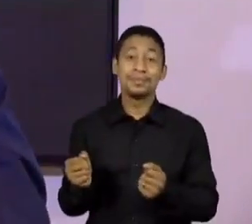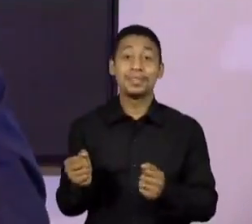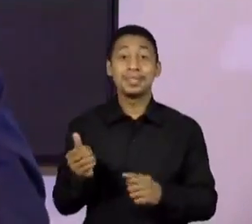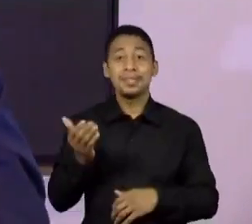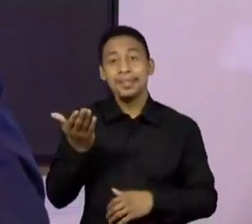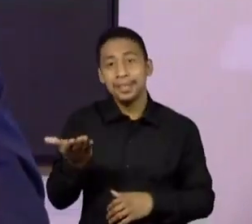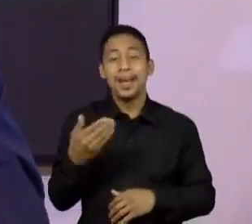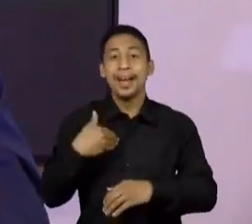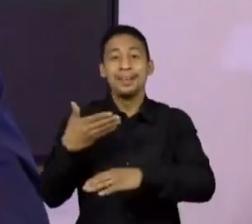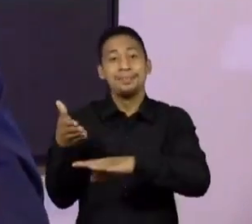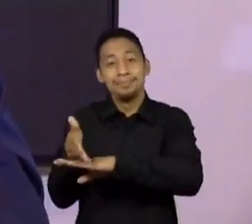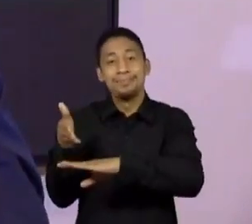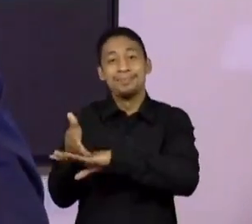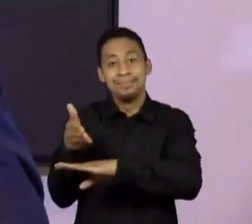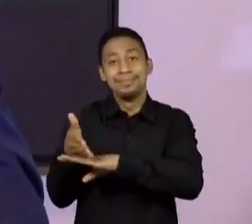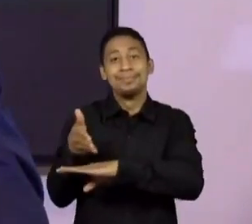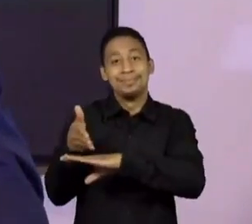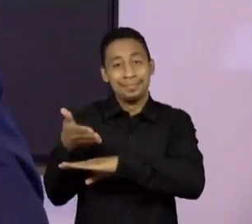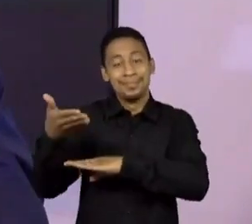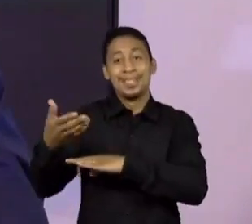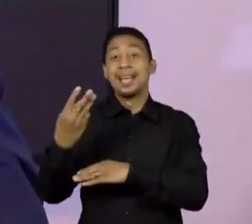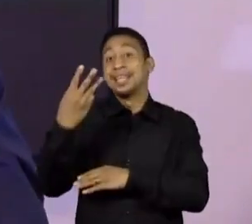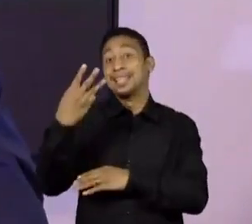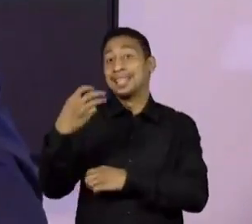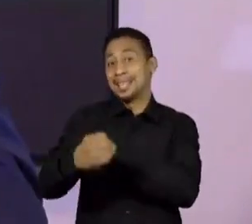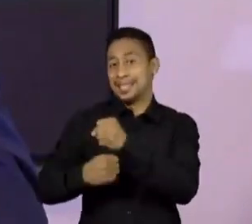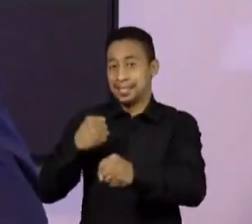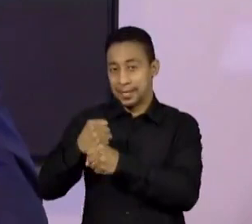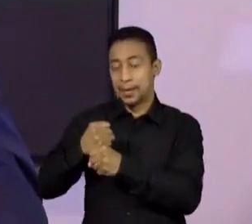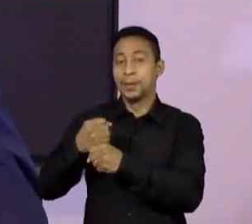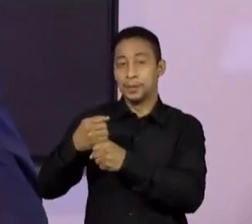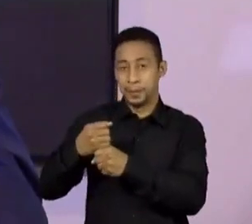Aí, frequentei durante três anos.